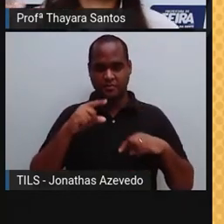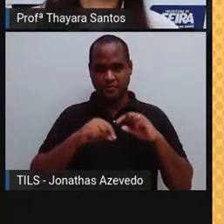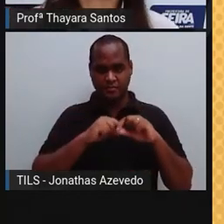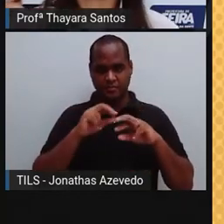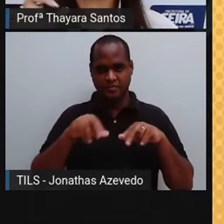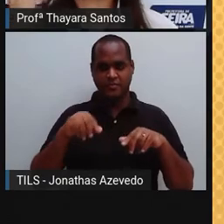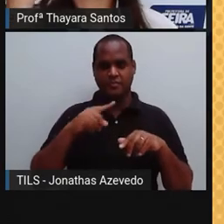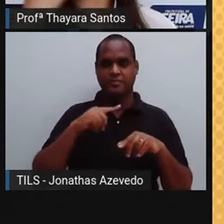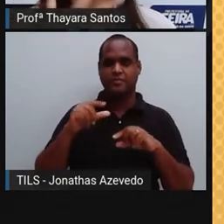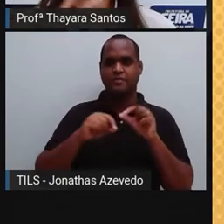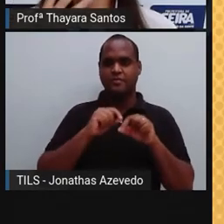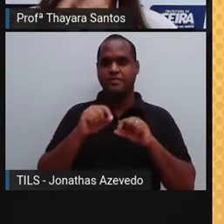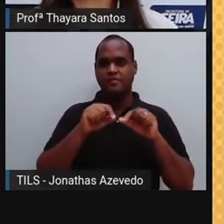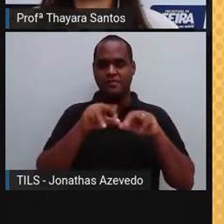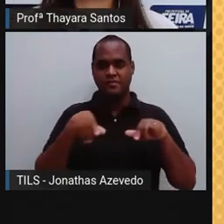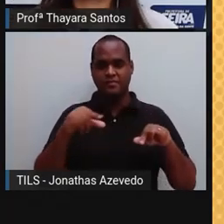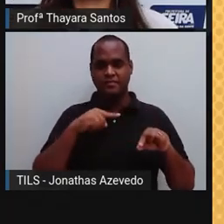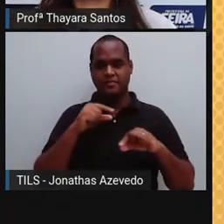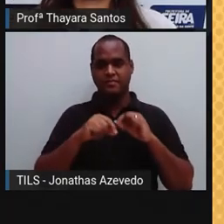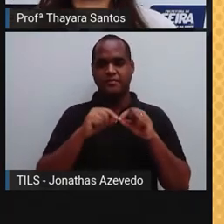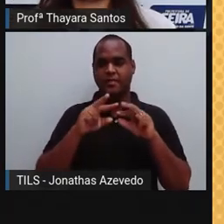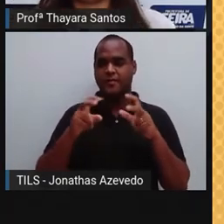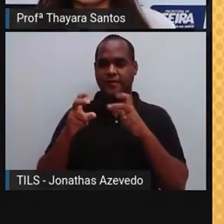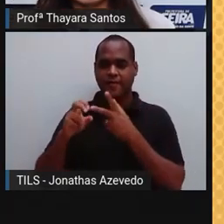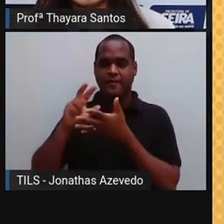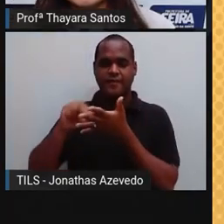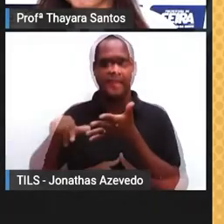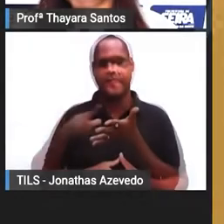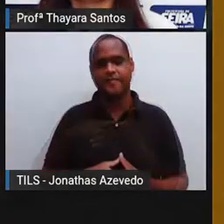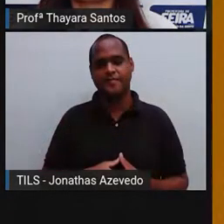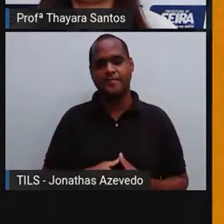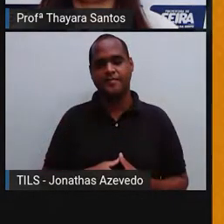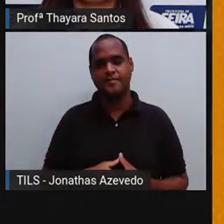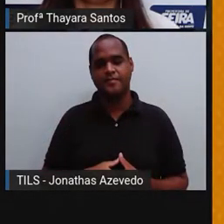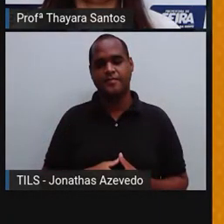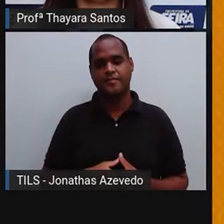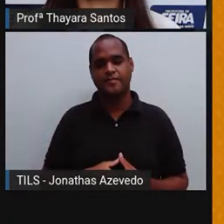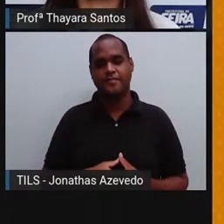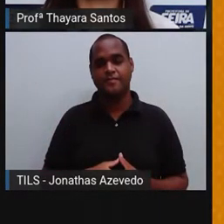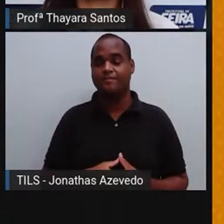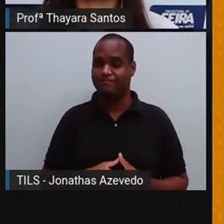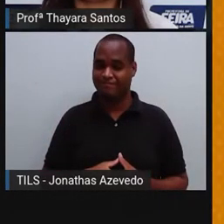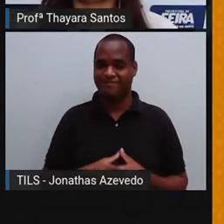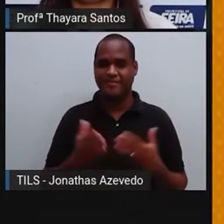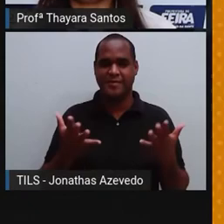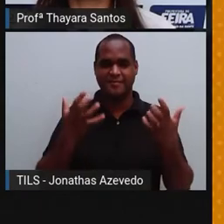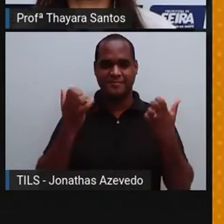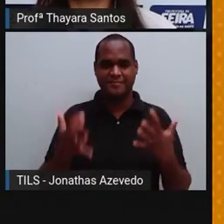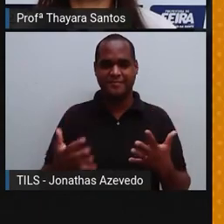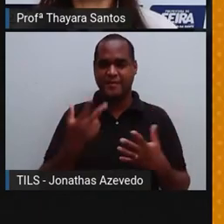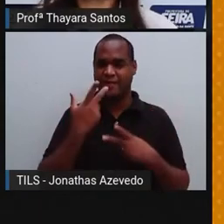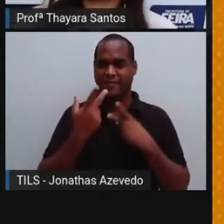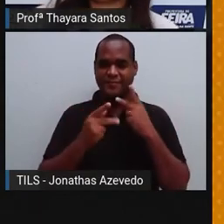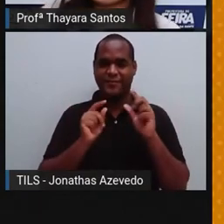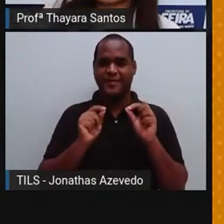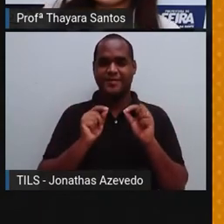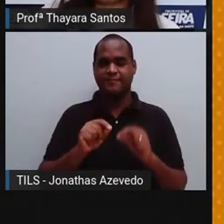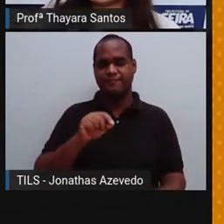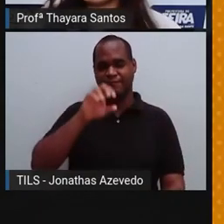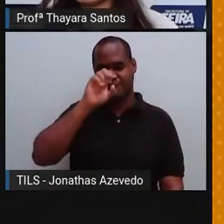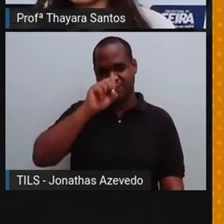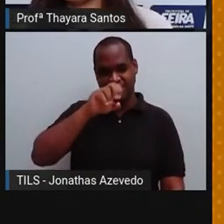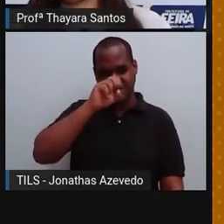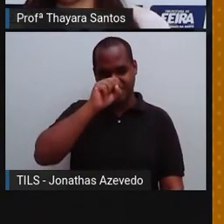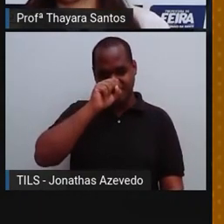os sabores daquele alimento, consegue perceber bem os sabores daquele alimento. Agora a gente vai falar sobre o